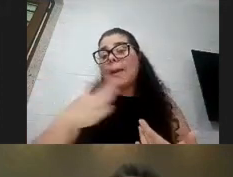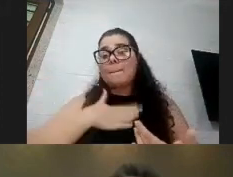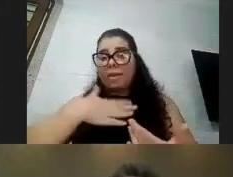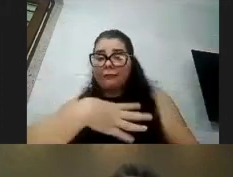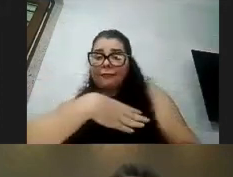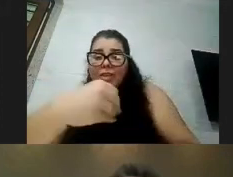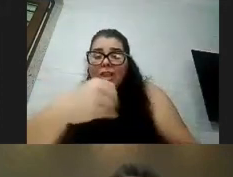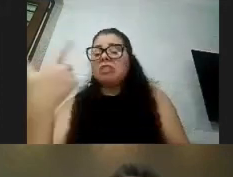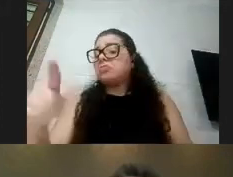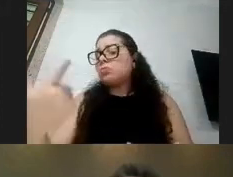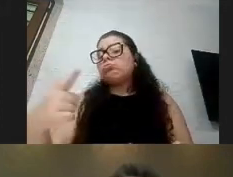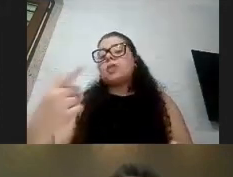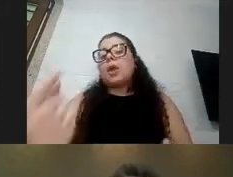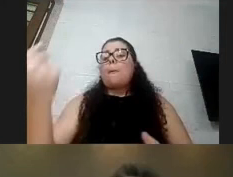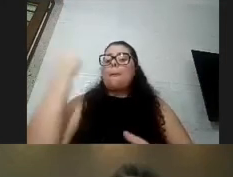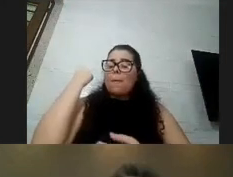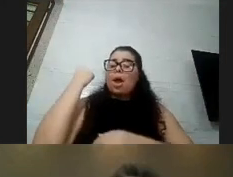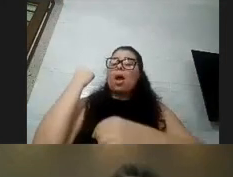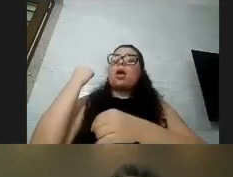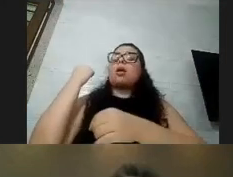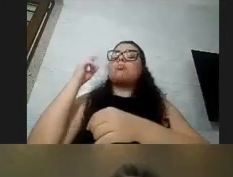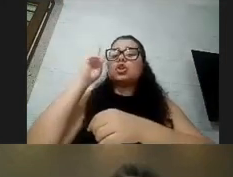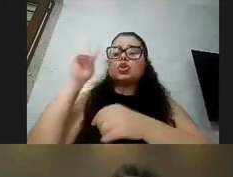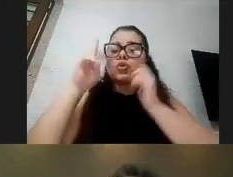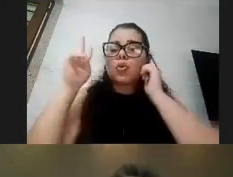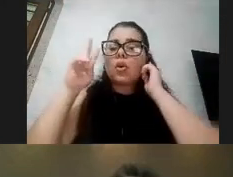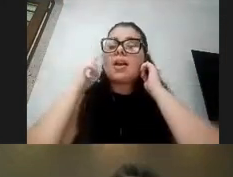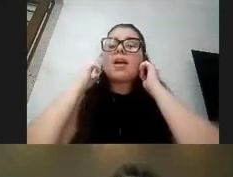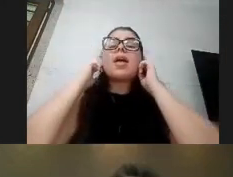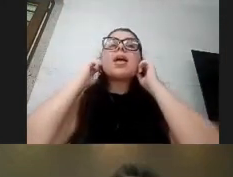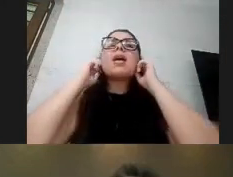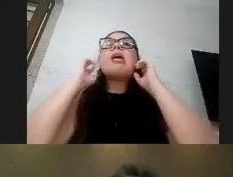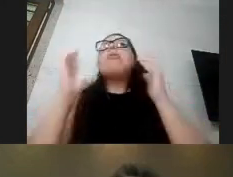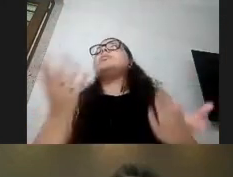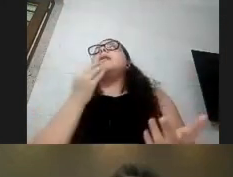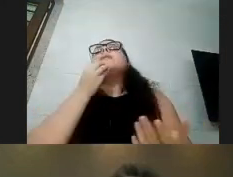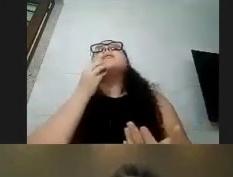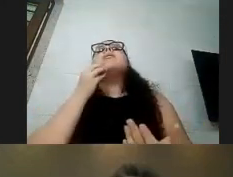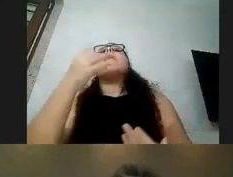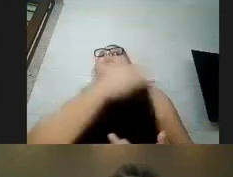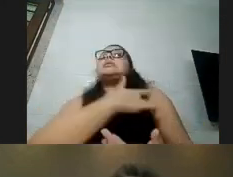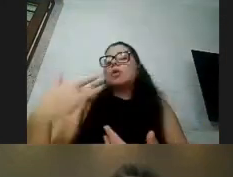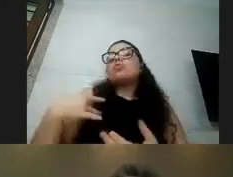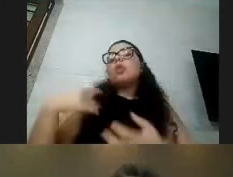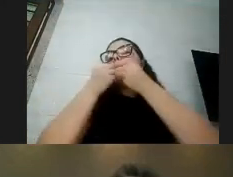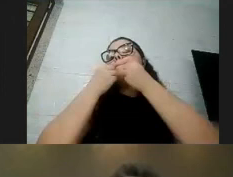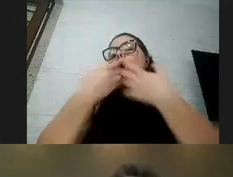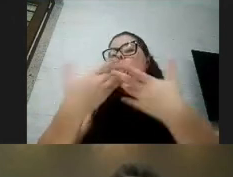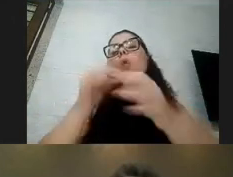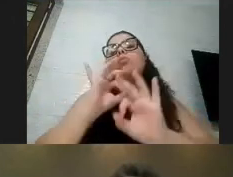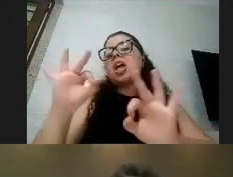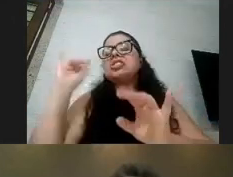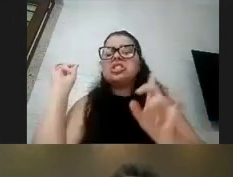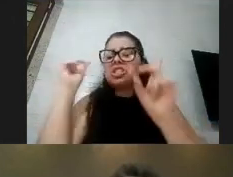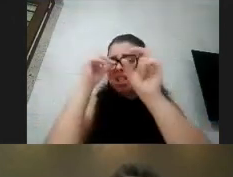doenças pelo contrário ela tem uma saúde muito boa muito difícil